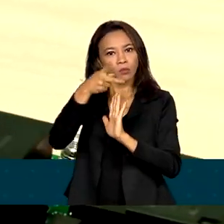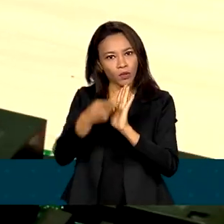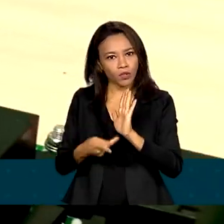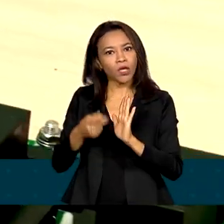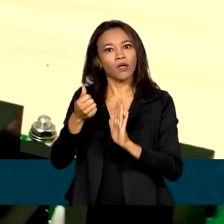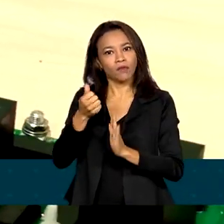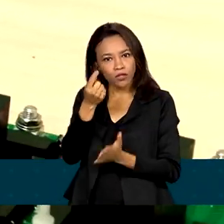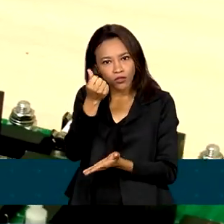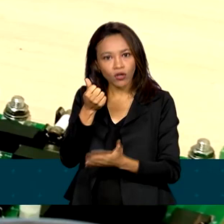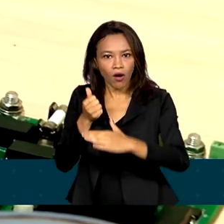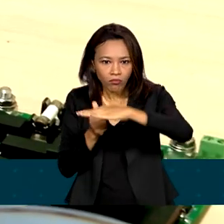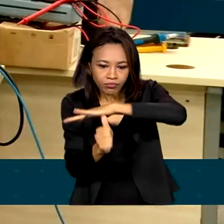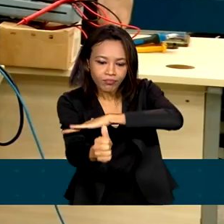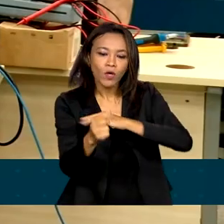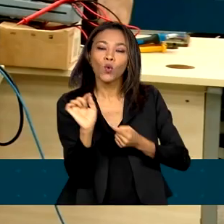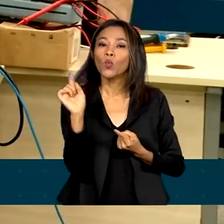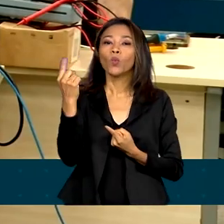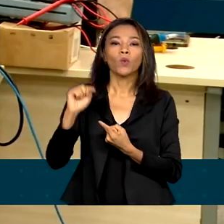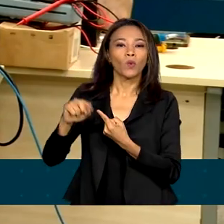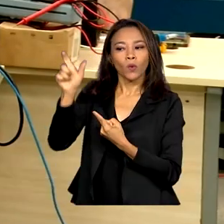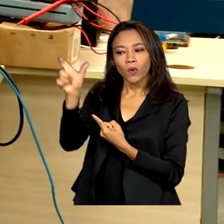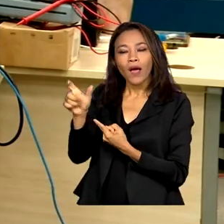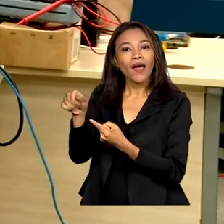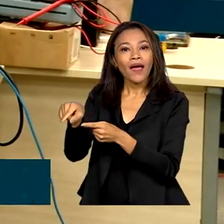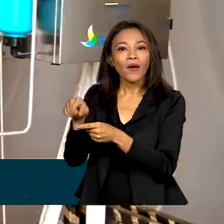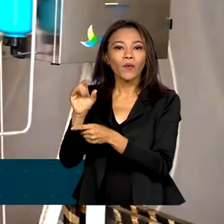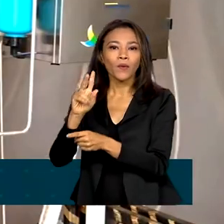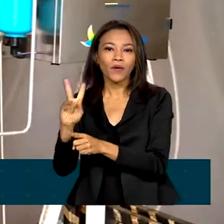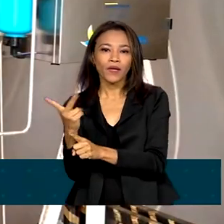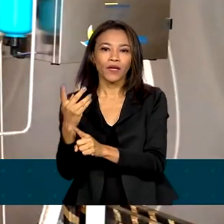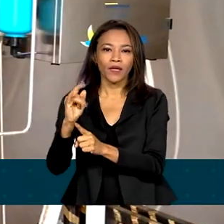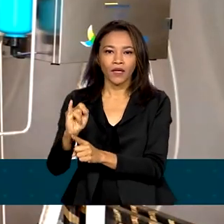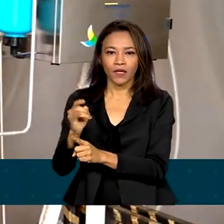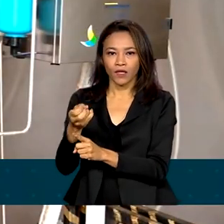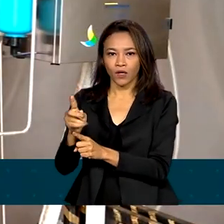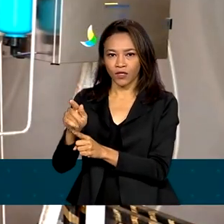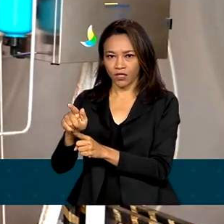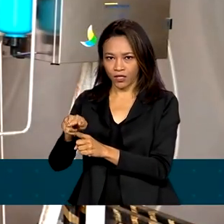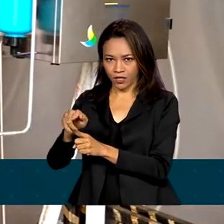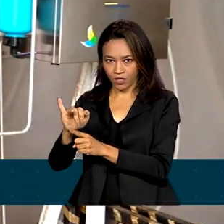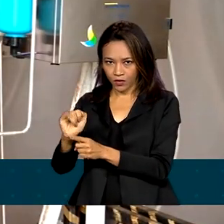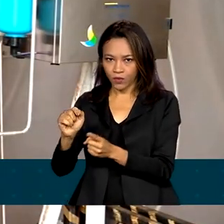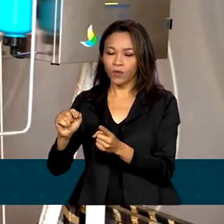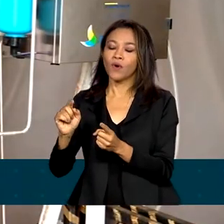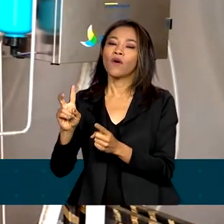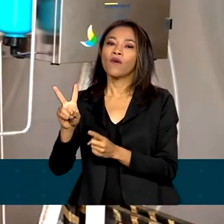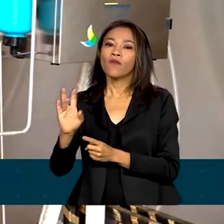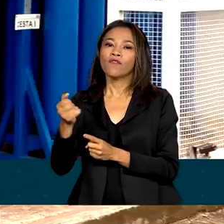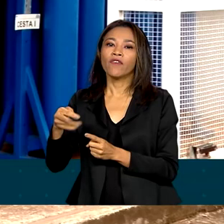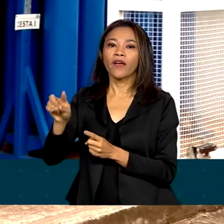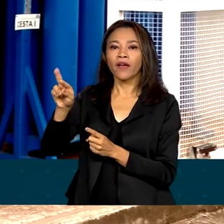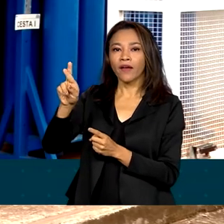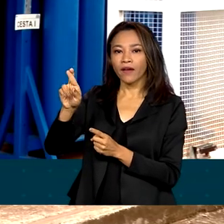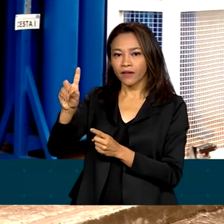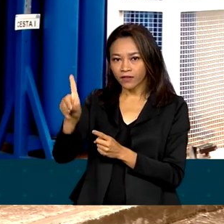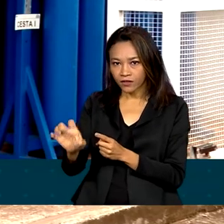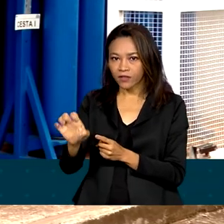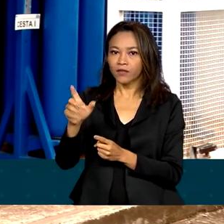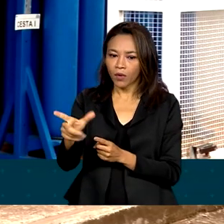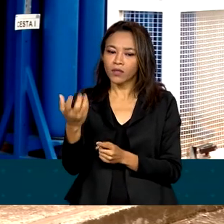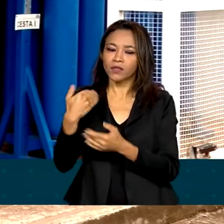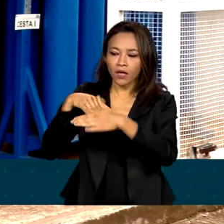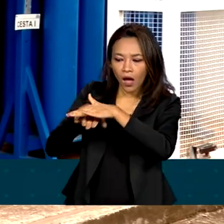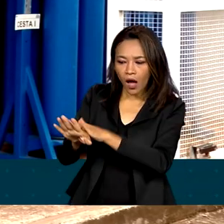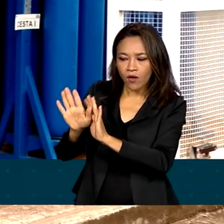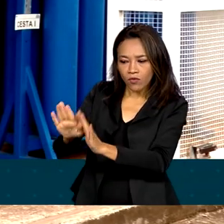renovável. Um deles é o hidrogênio verde, uma fonte de energia que pode ser facilmente armazenada